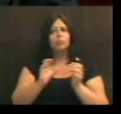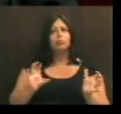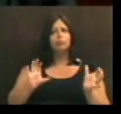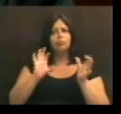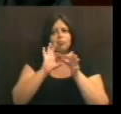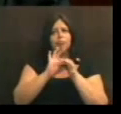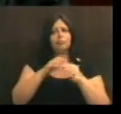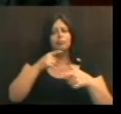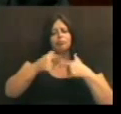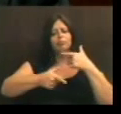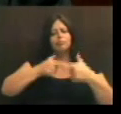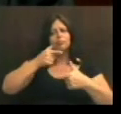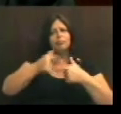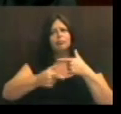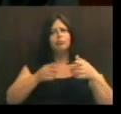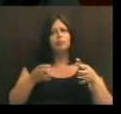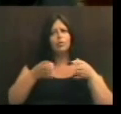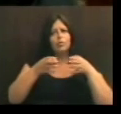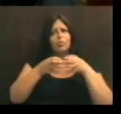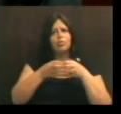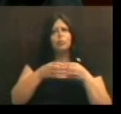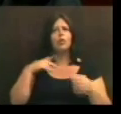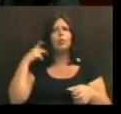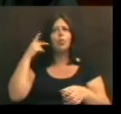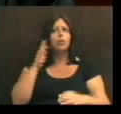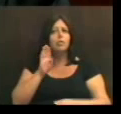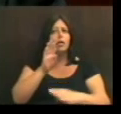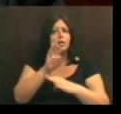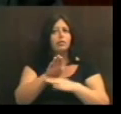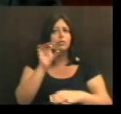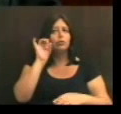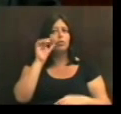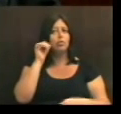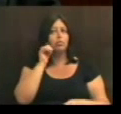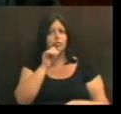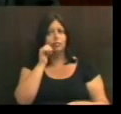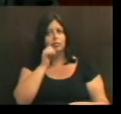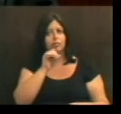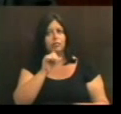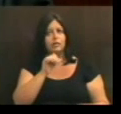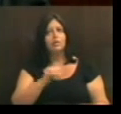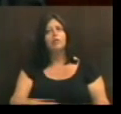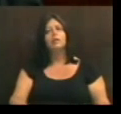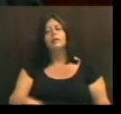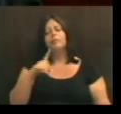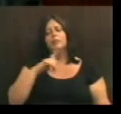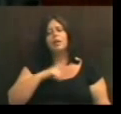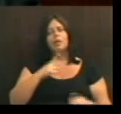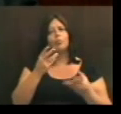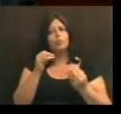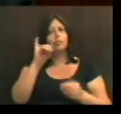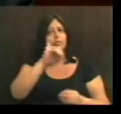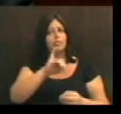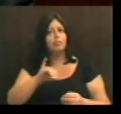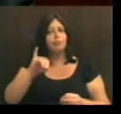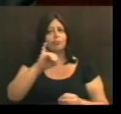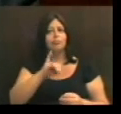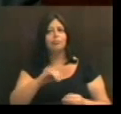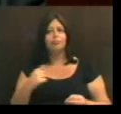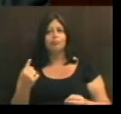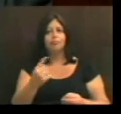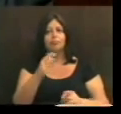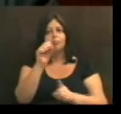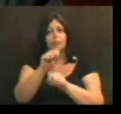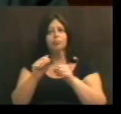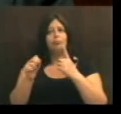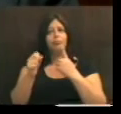trabalhar em conjunto políticas que atendam as mulheres, que têm tanta importância na nossa sociedade, que